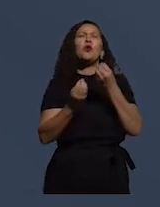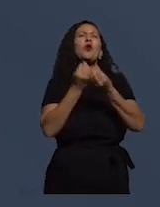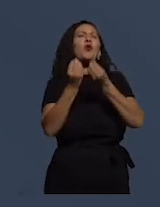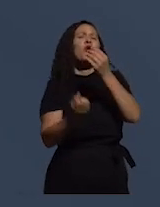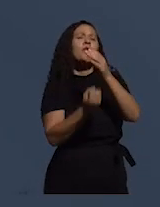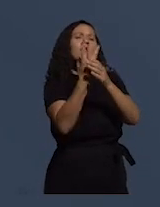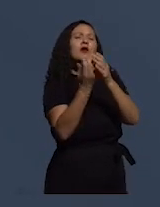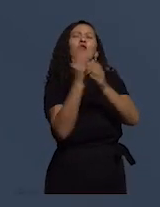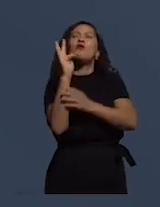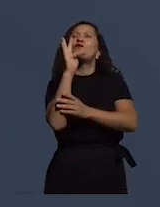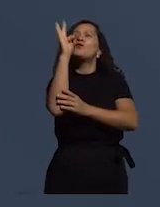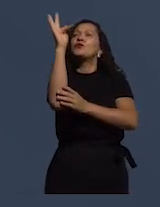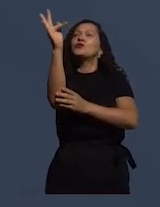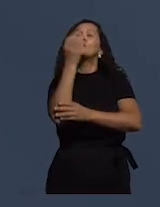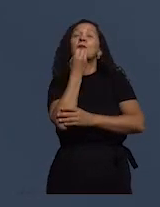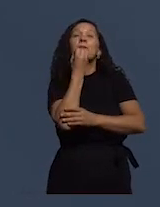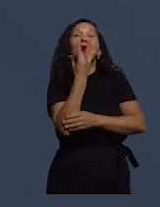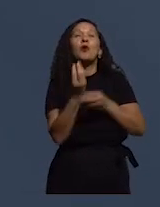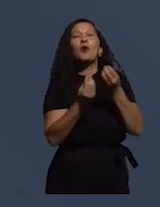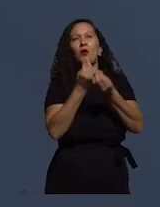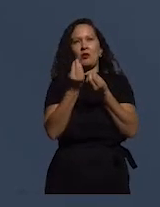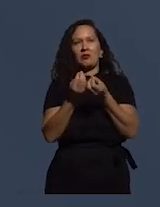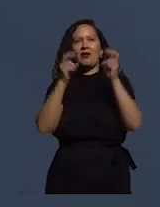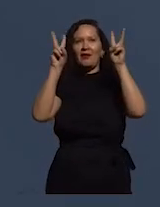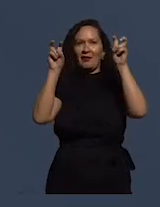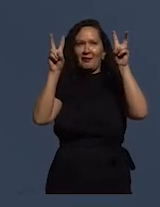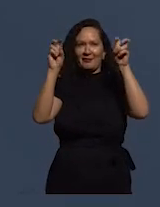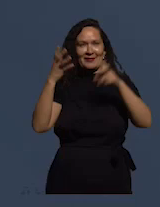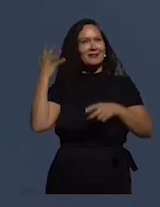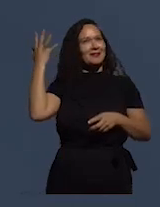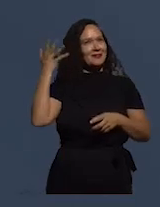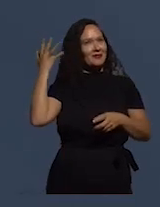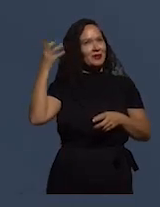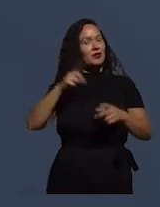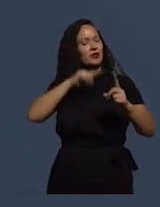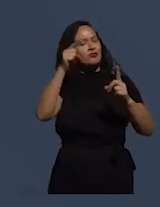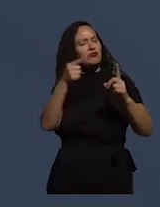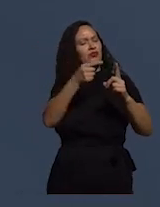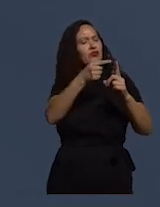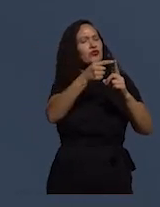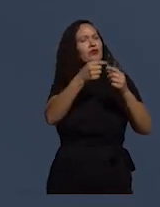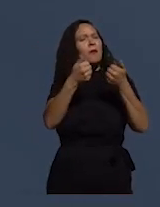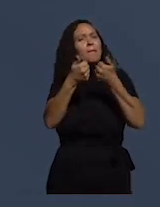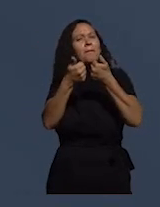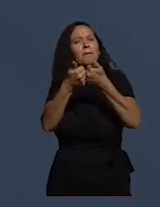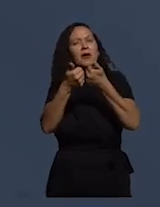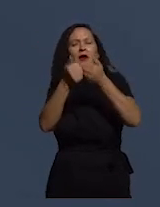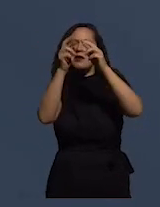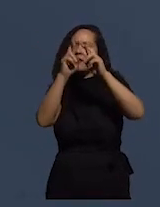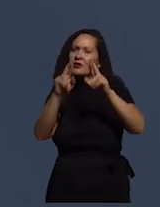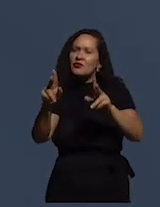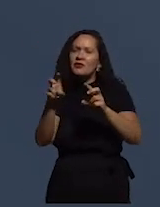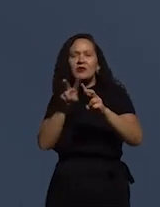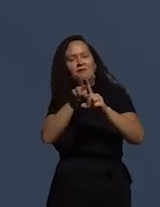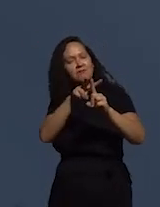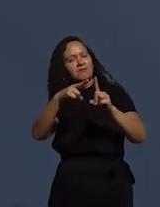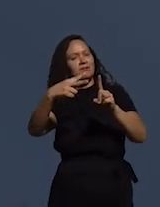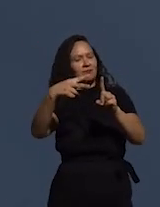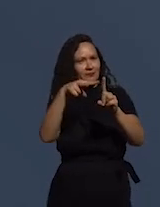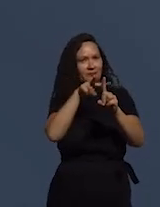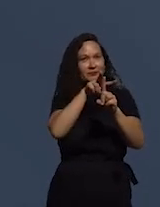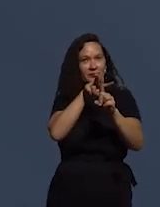futuro mais efetivo? É a temática do evento que tem o objetivo de aproximar diferentes perspectivas